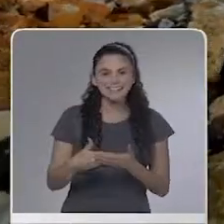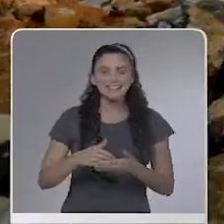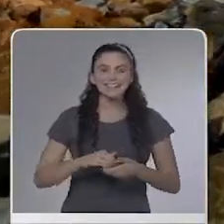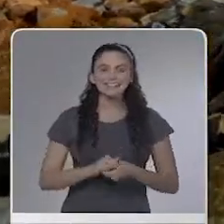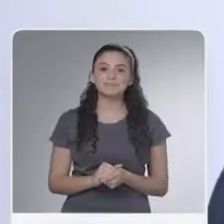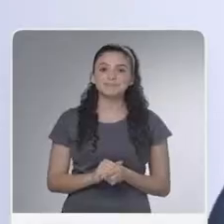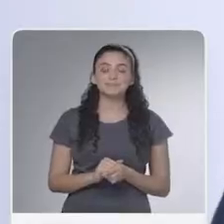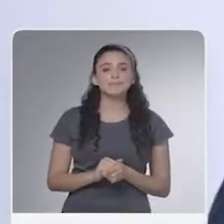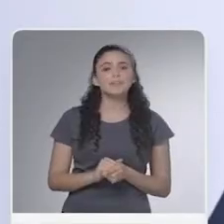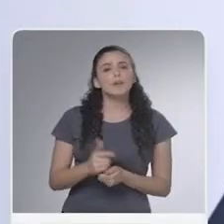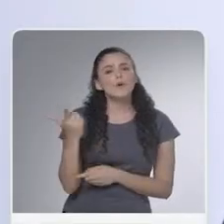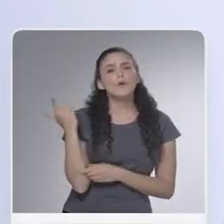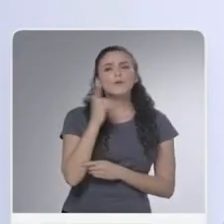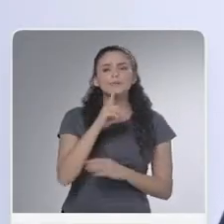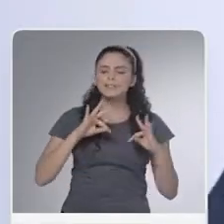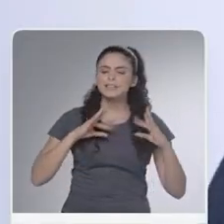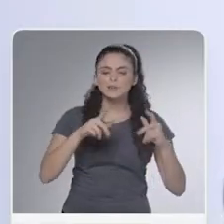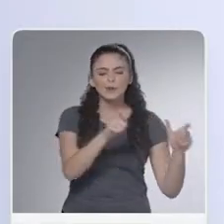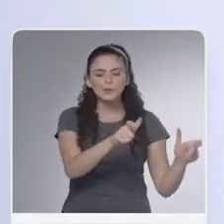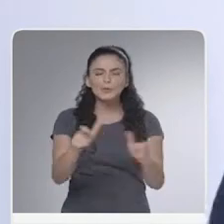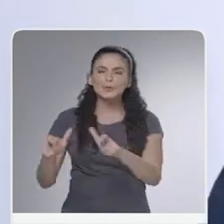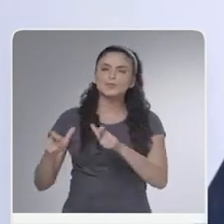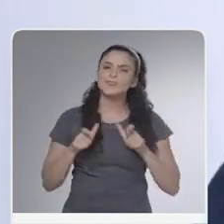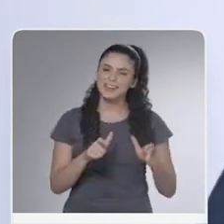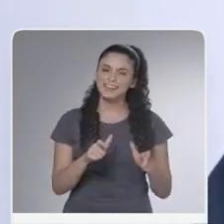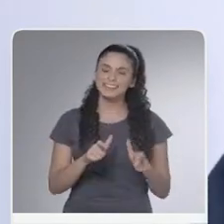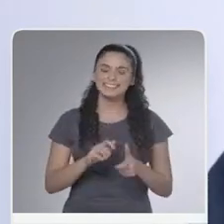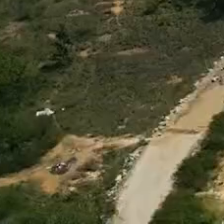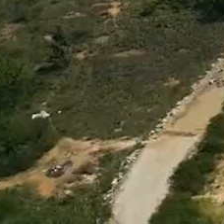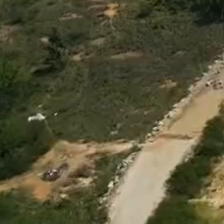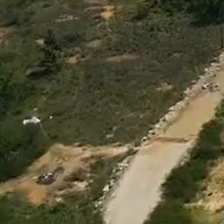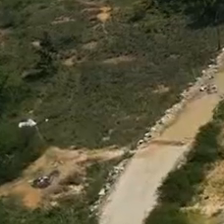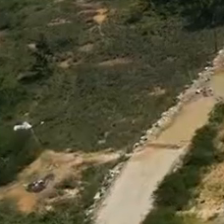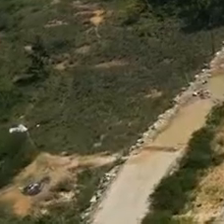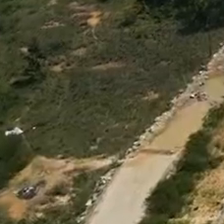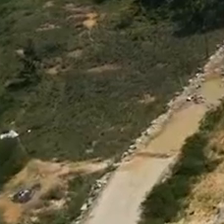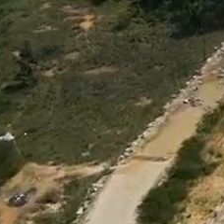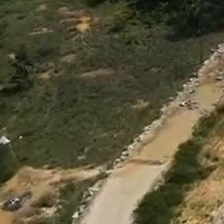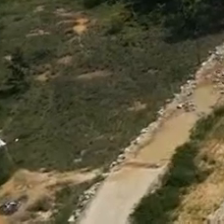da história de Santa Catarina em todas as regiões.